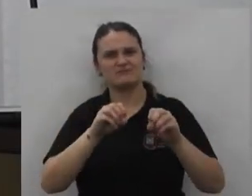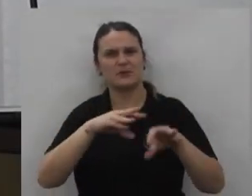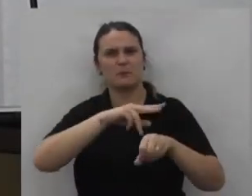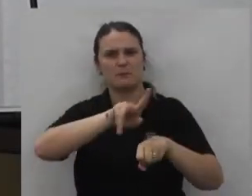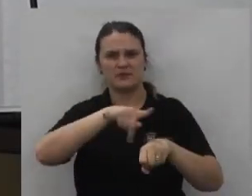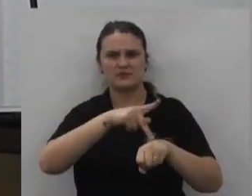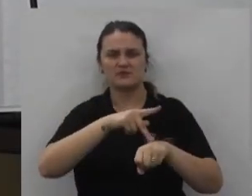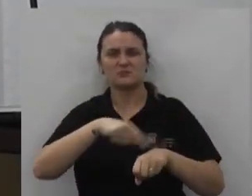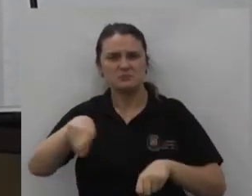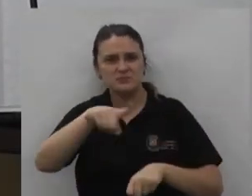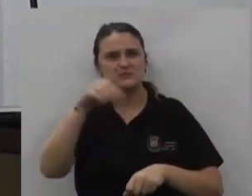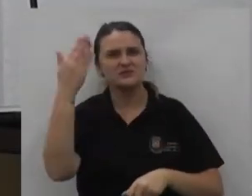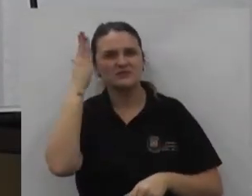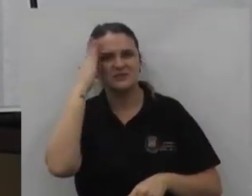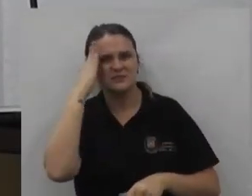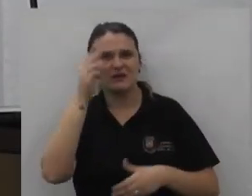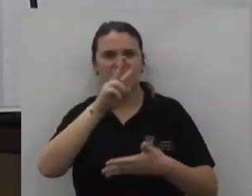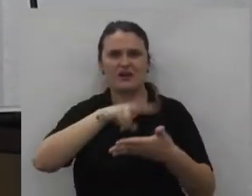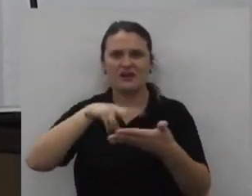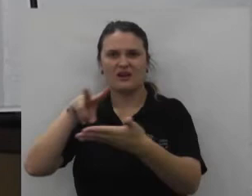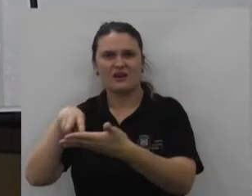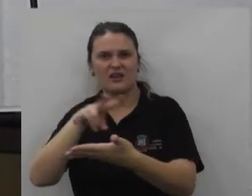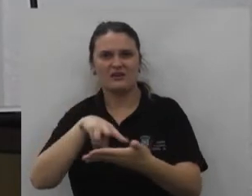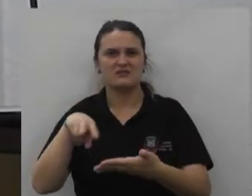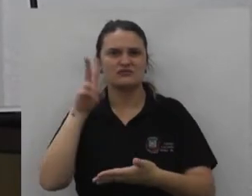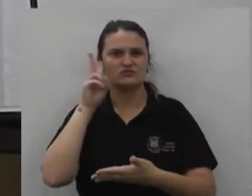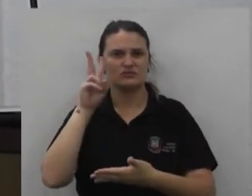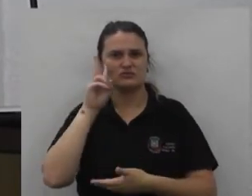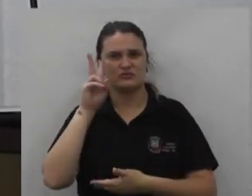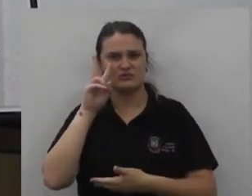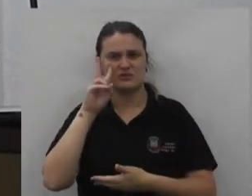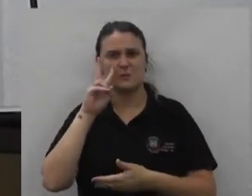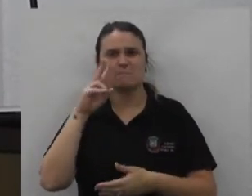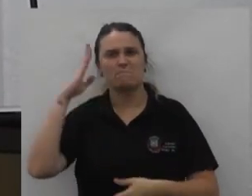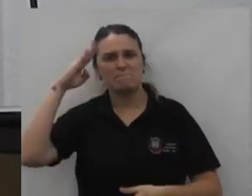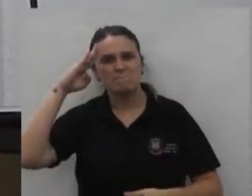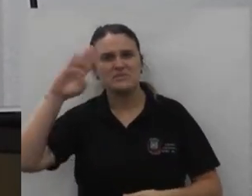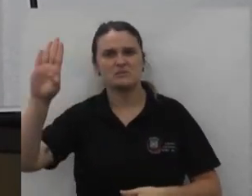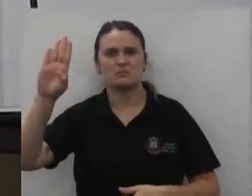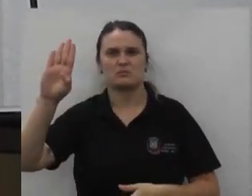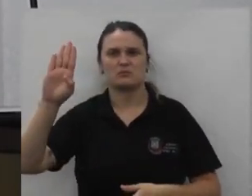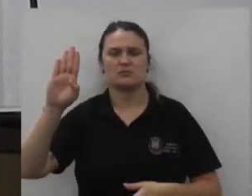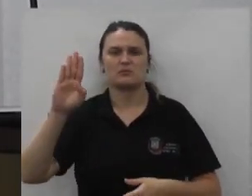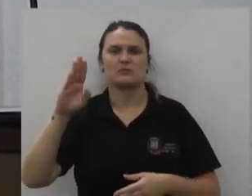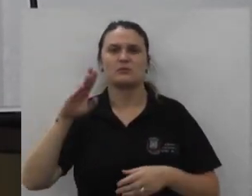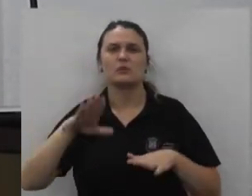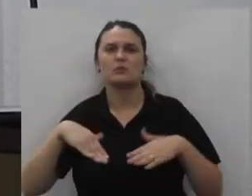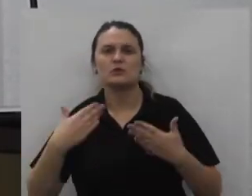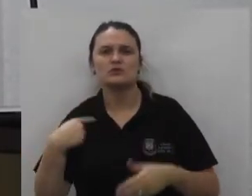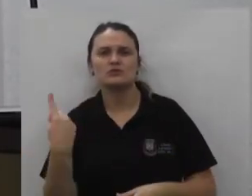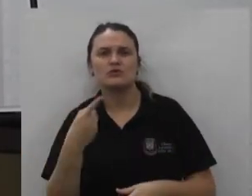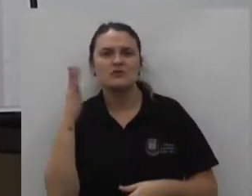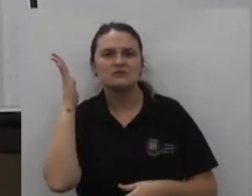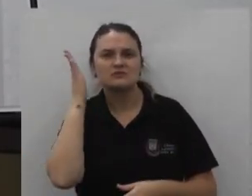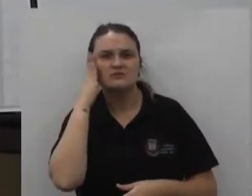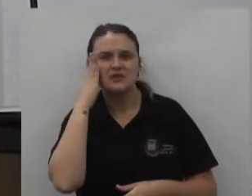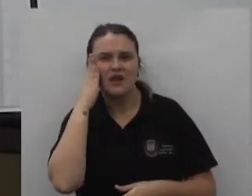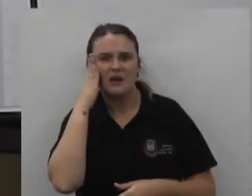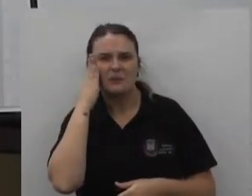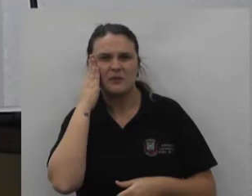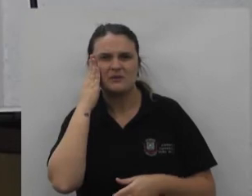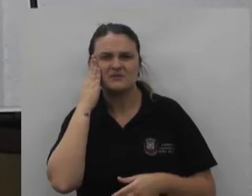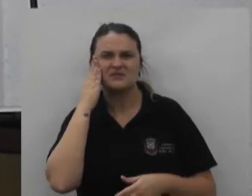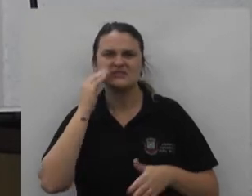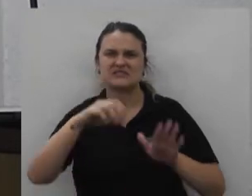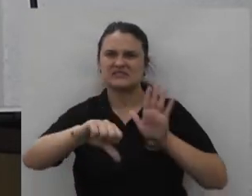precisa saber distinguir e ler as duas histórias principalmente quando nós sabemos que a